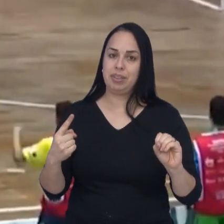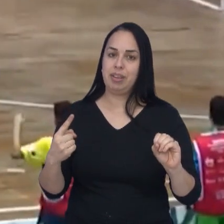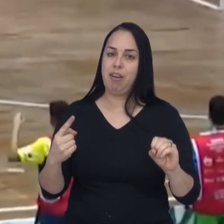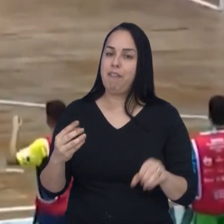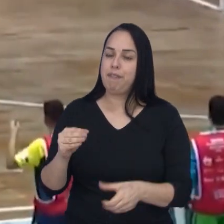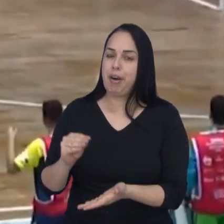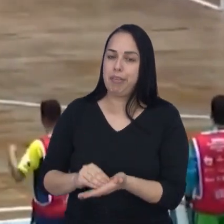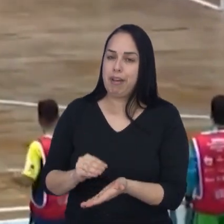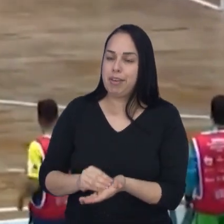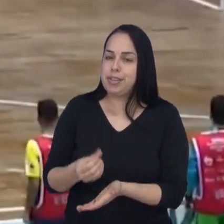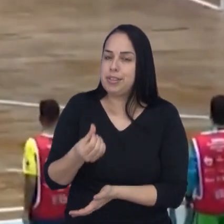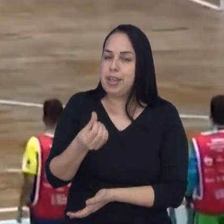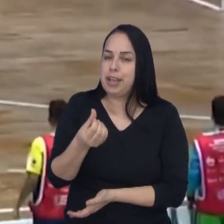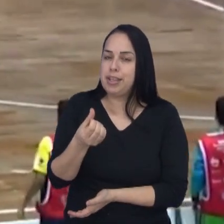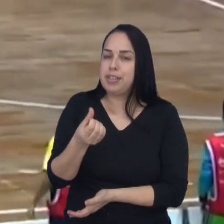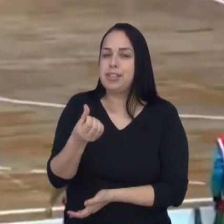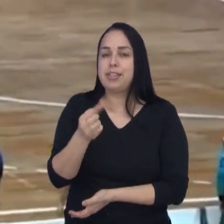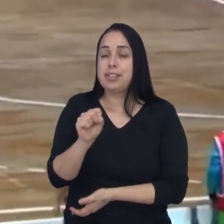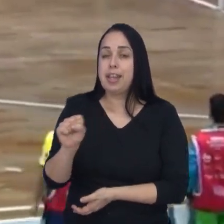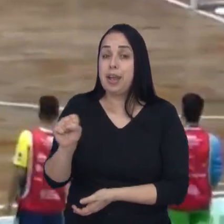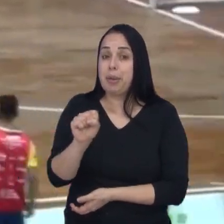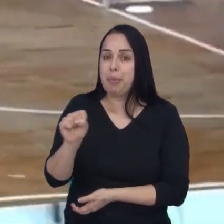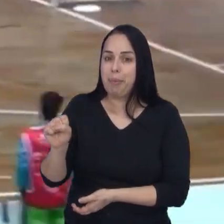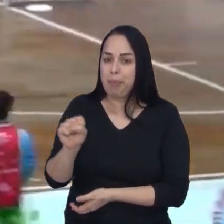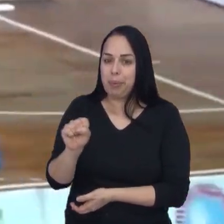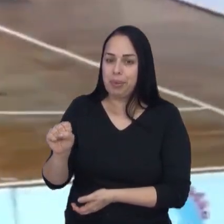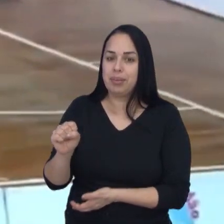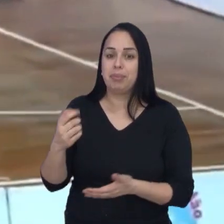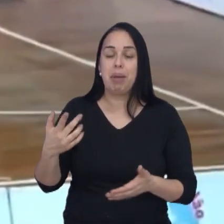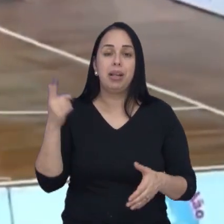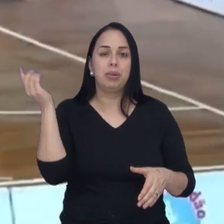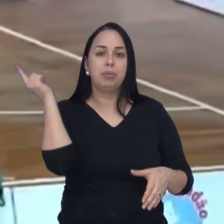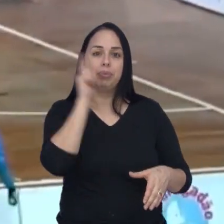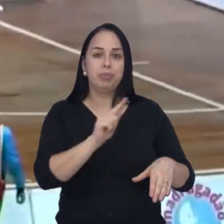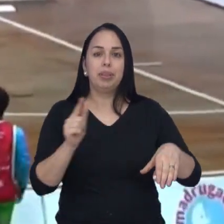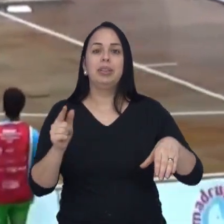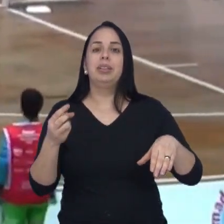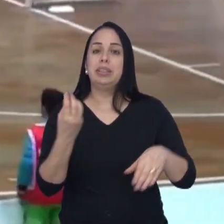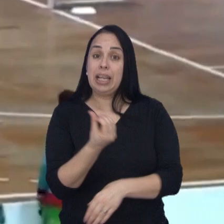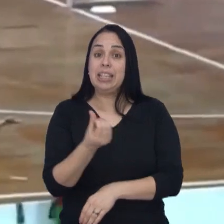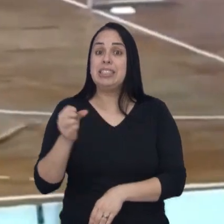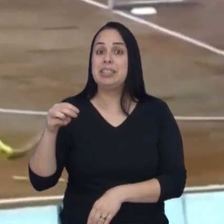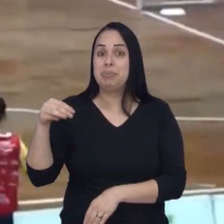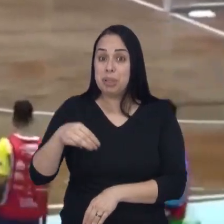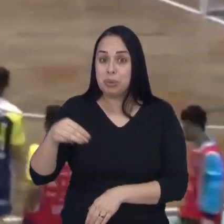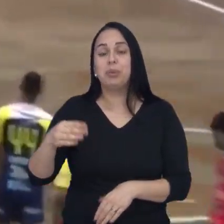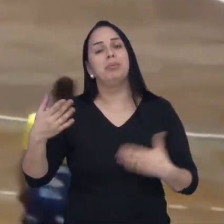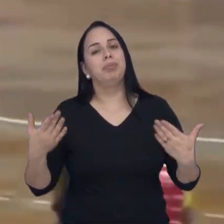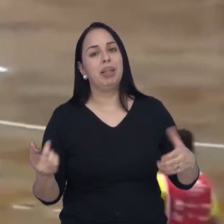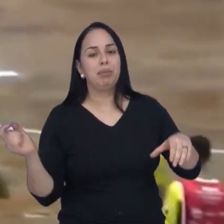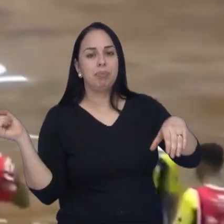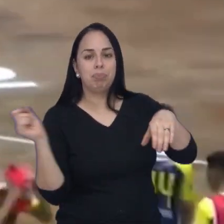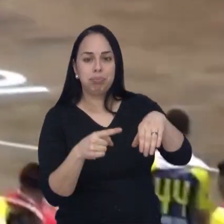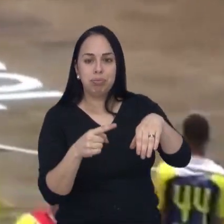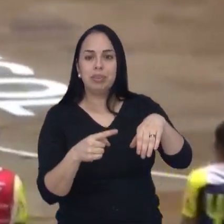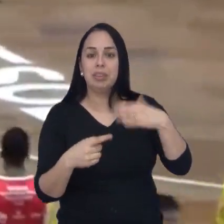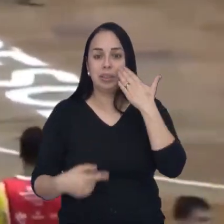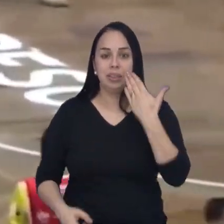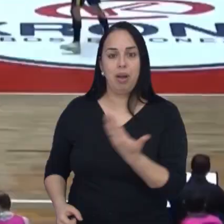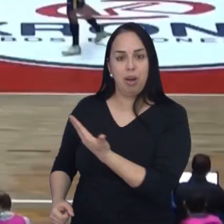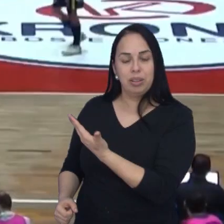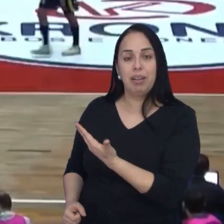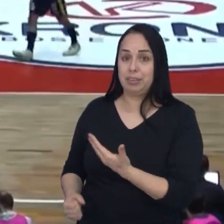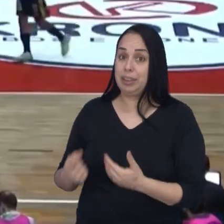6x29 para terminar o primeiro tempo, o Pesce colocou lá dentro. Sete segundos depois, tiro livre e direto, você está vendo a